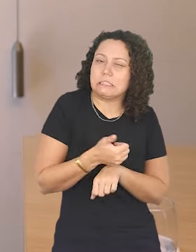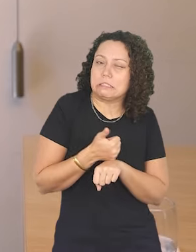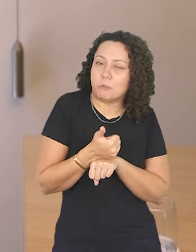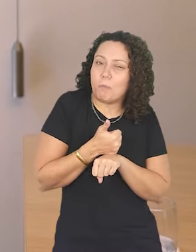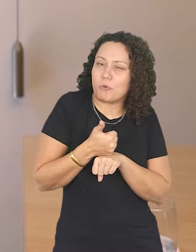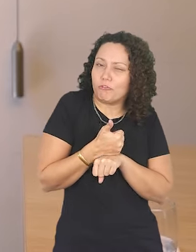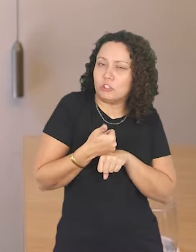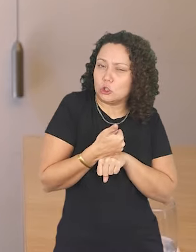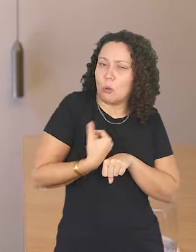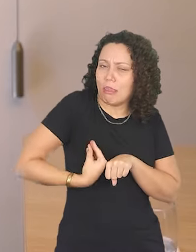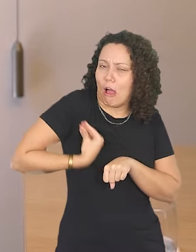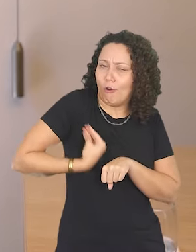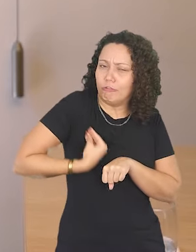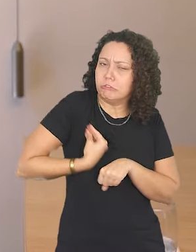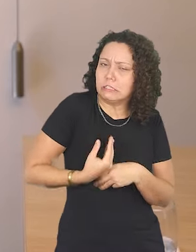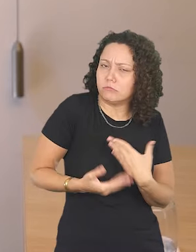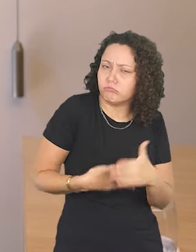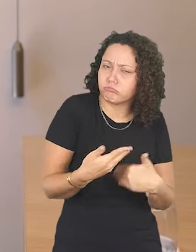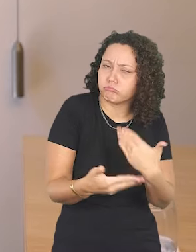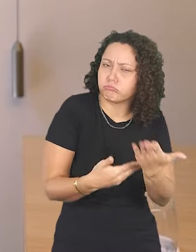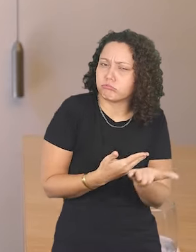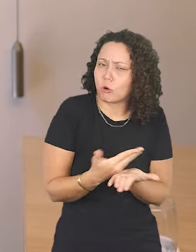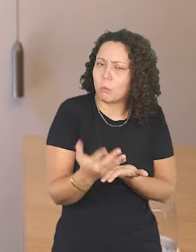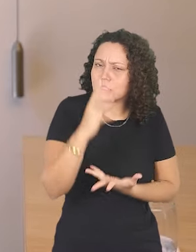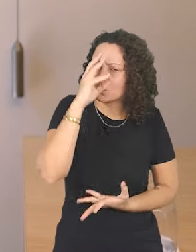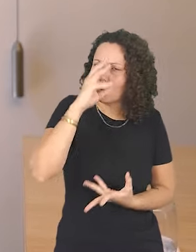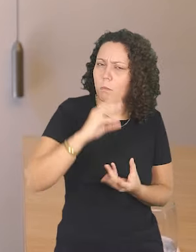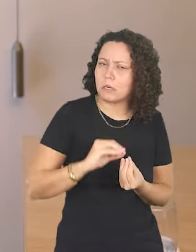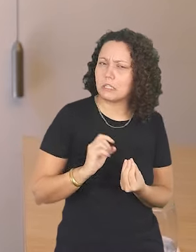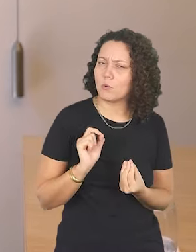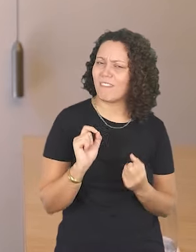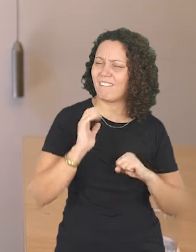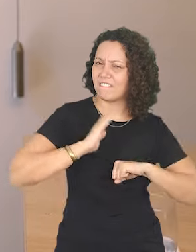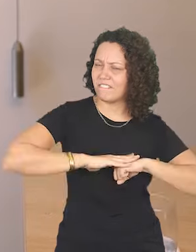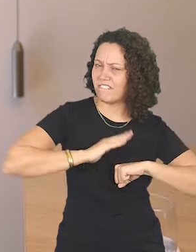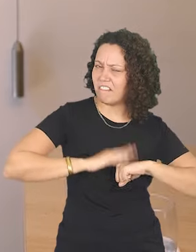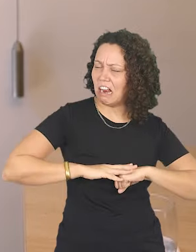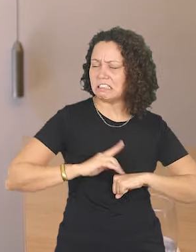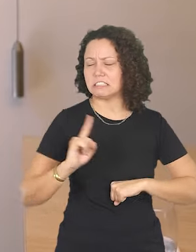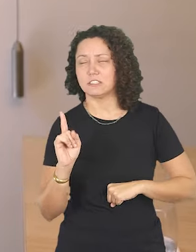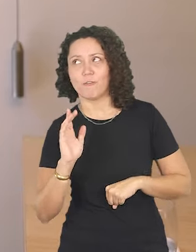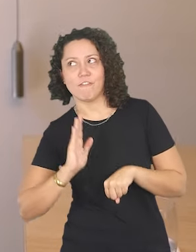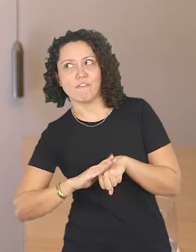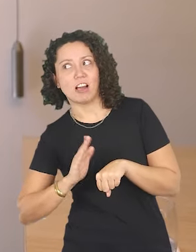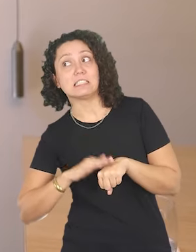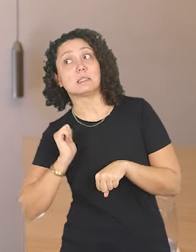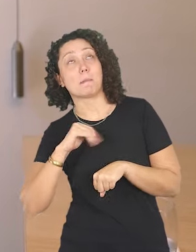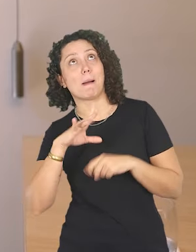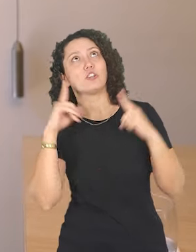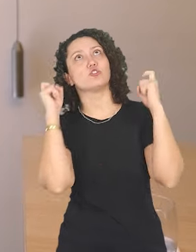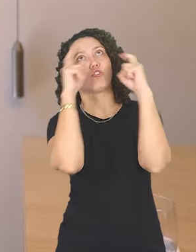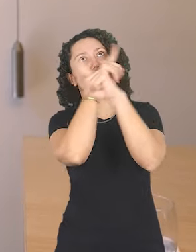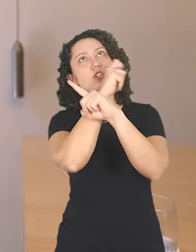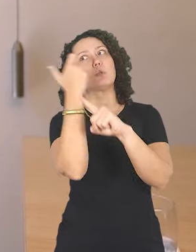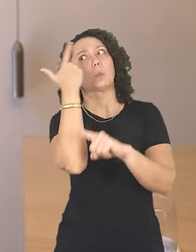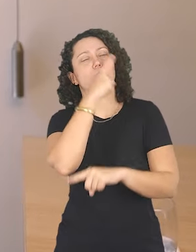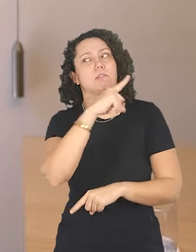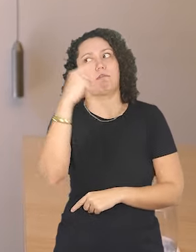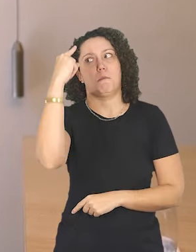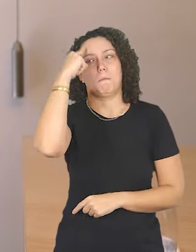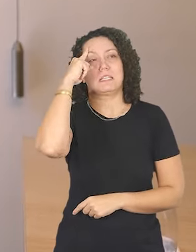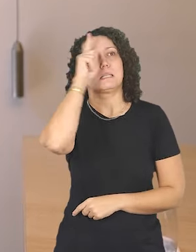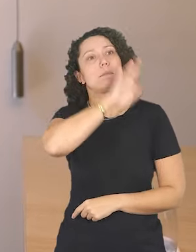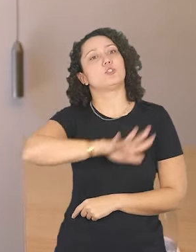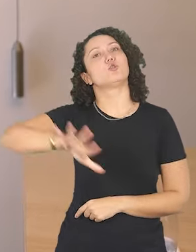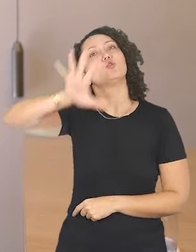carreira, tentando entender o que é a produção, o que faz, o que não faz, é mais complicado de você ter